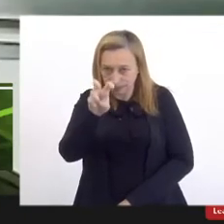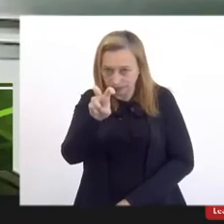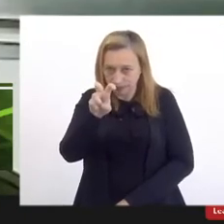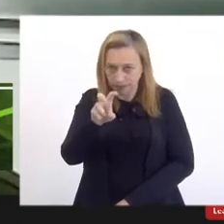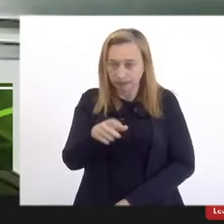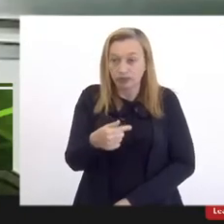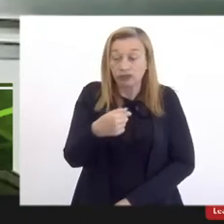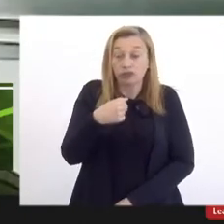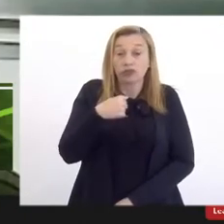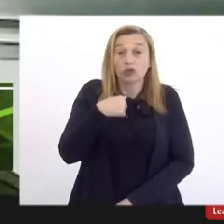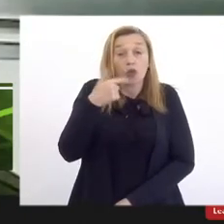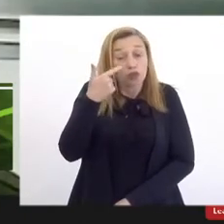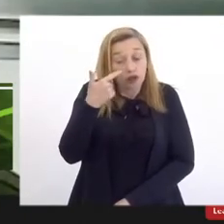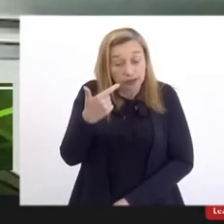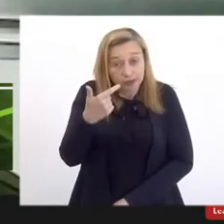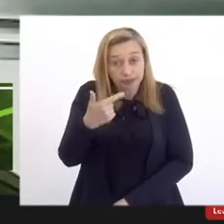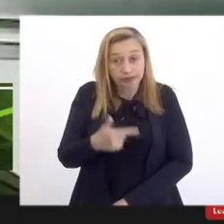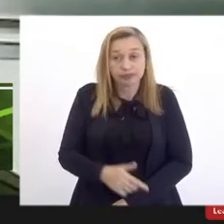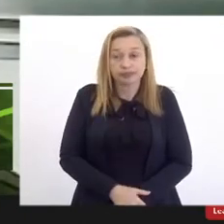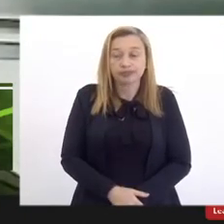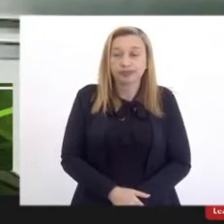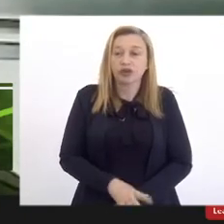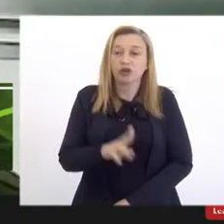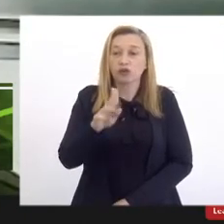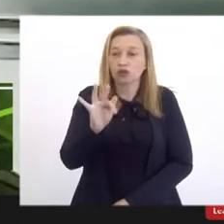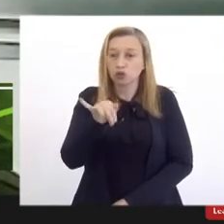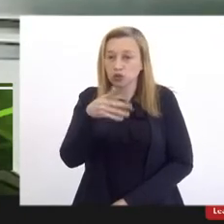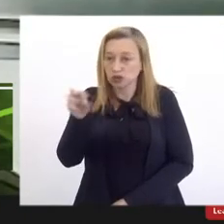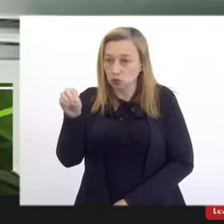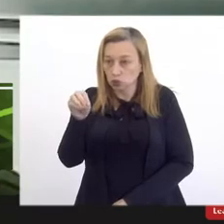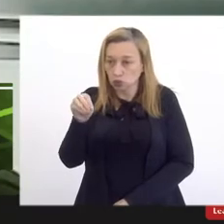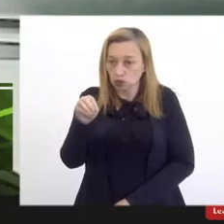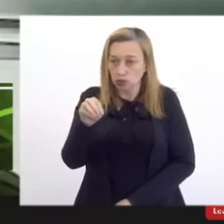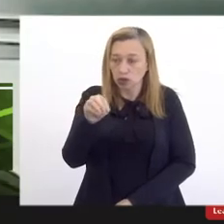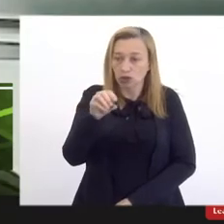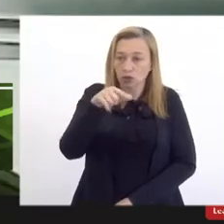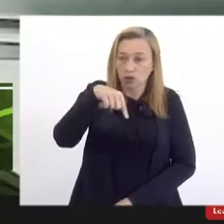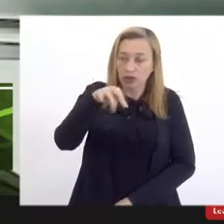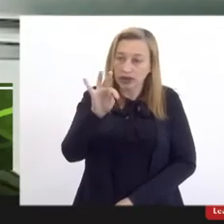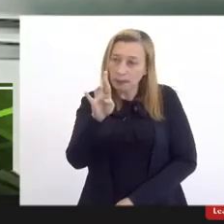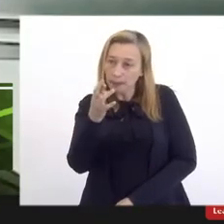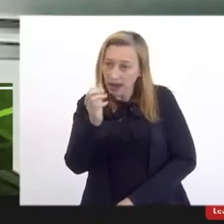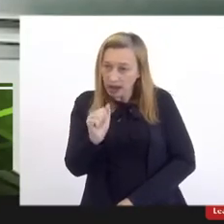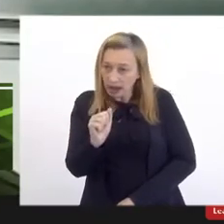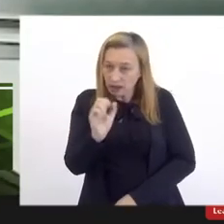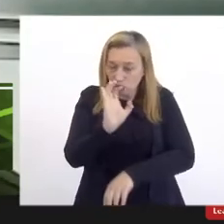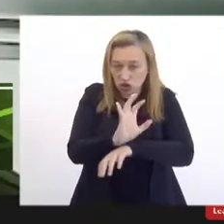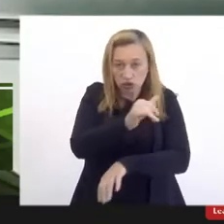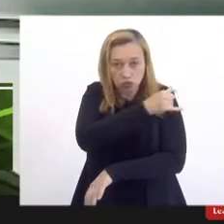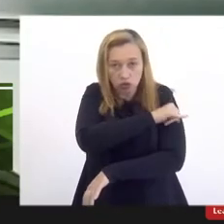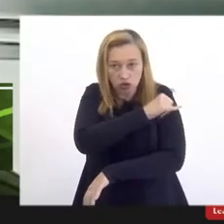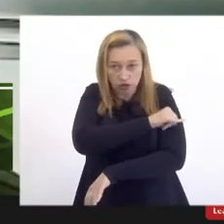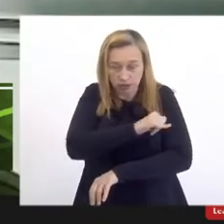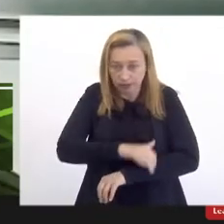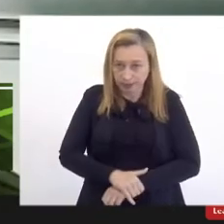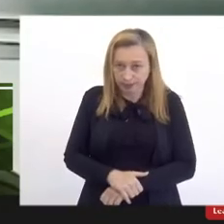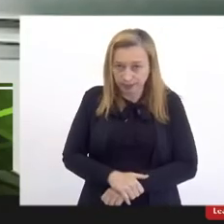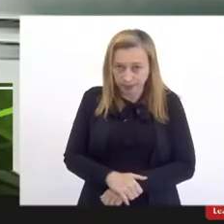eu assisti a fusão da Guanabara com o estado do Rio de Janeiro.